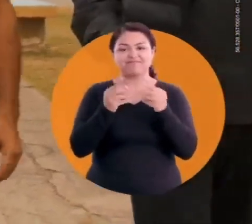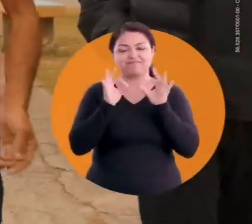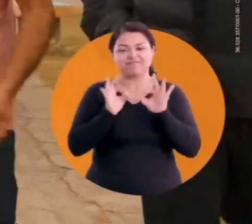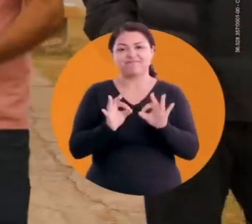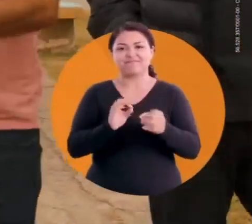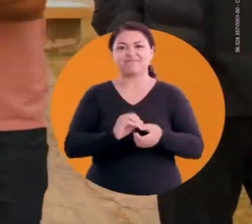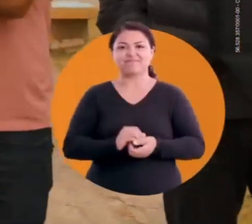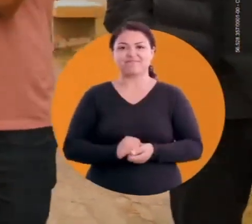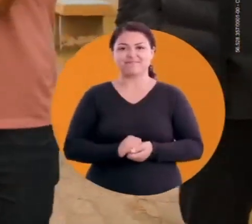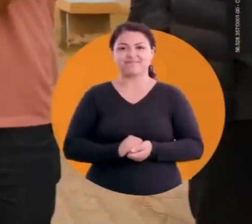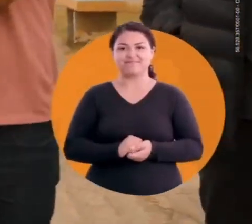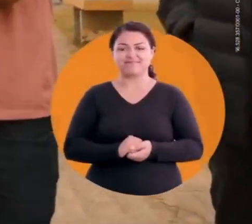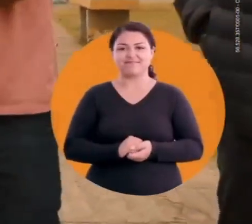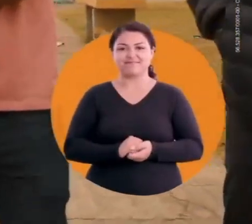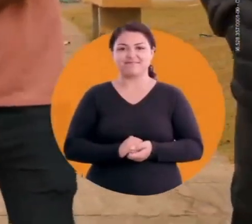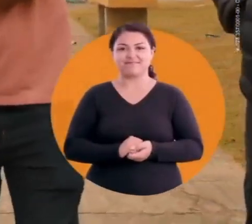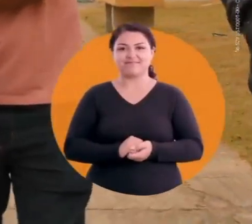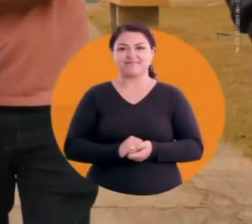toda, com certeza